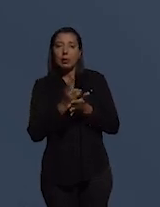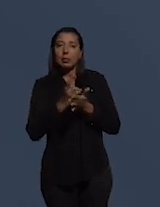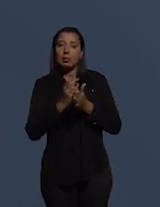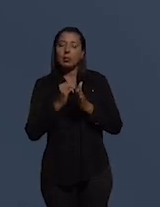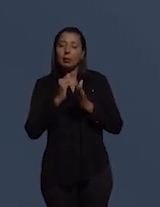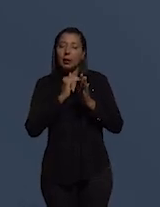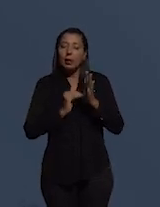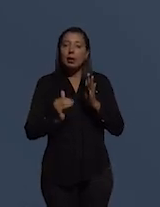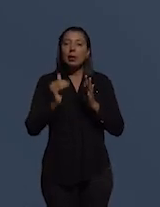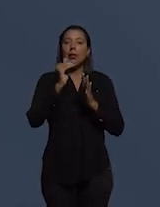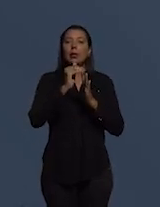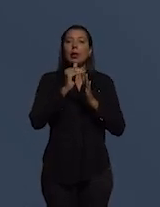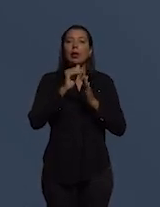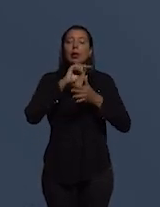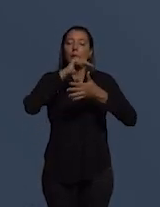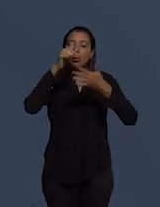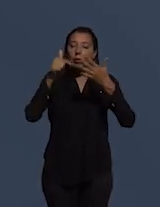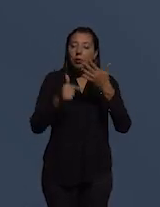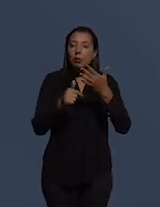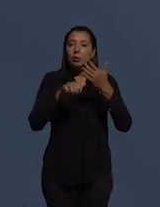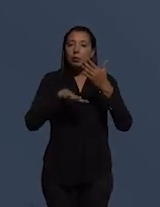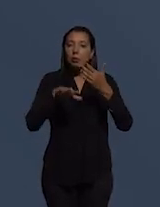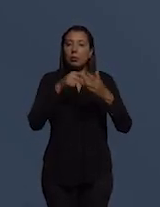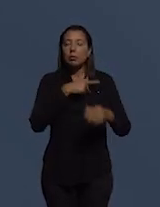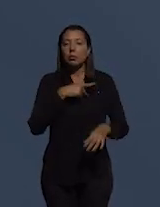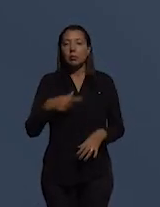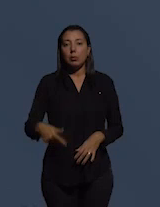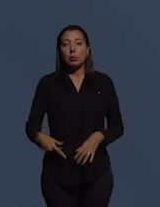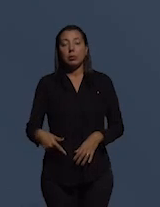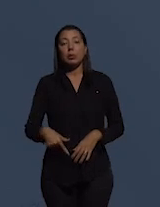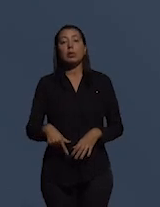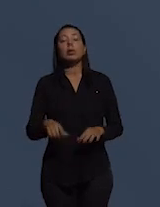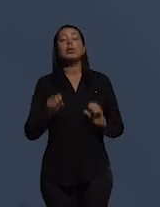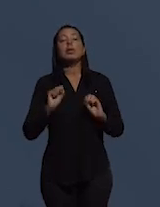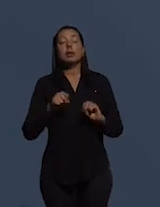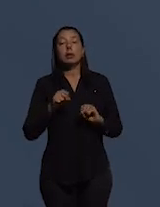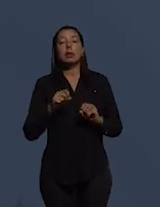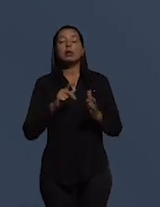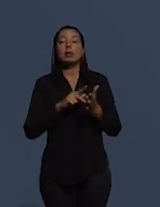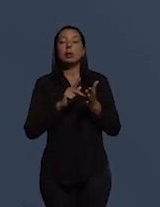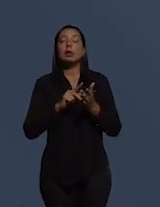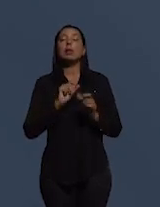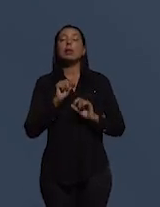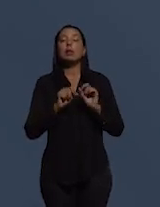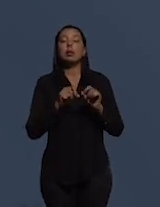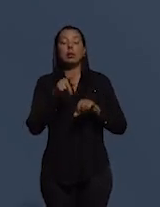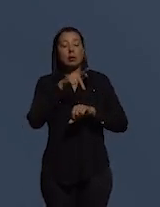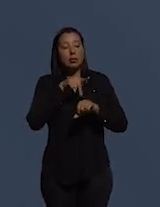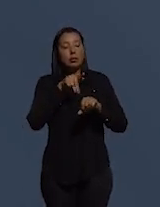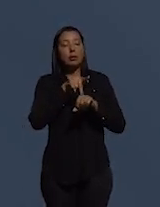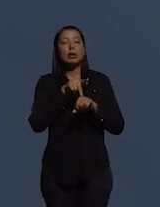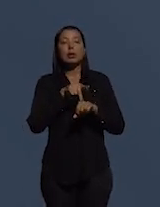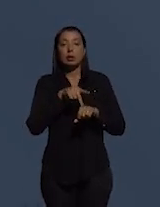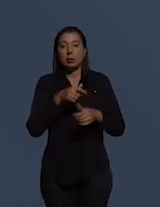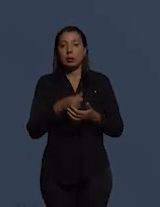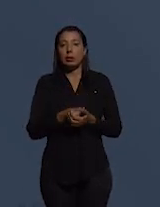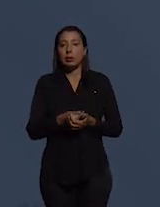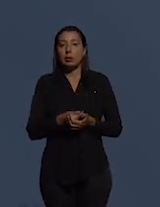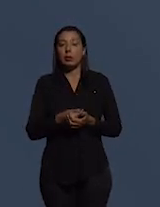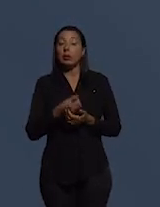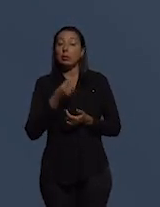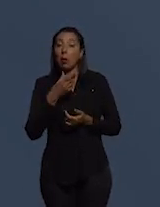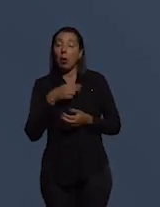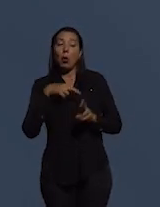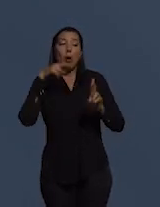o nível de discussões no espaço público. Está completamente degradado no país, nem vou